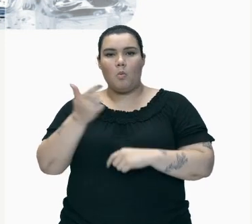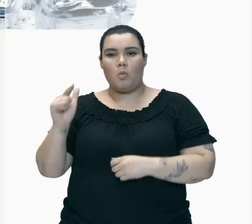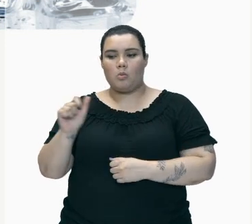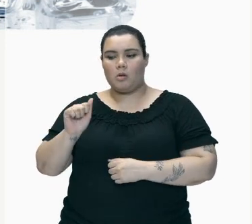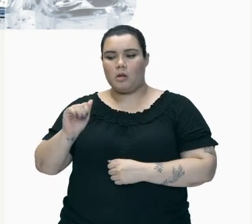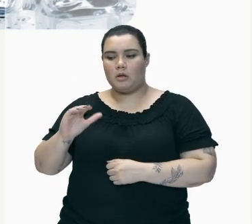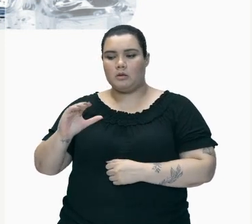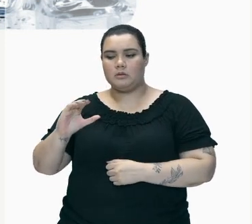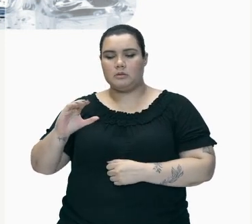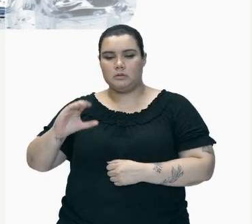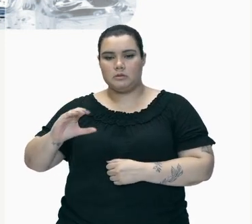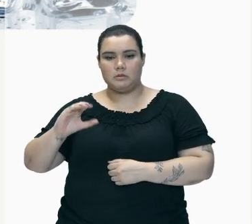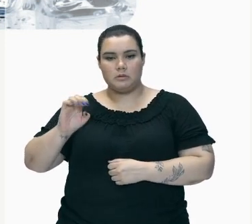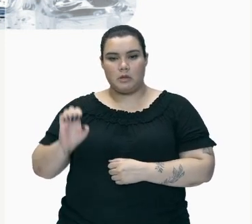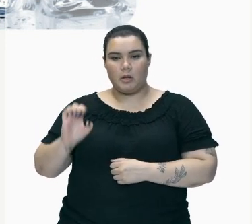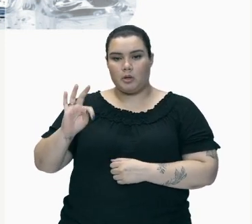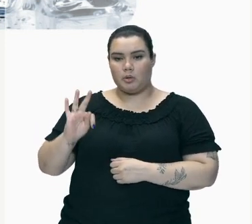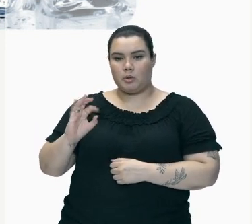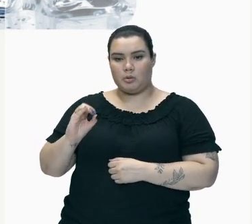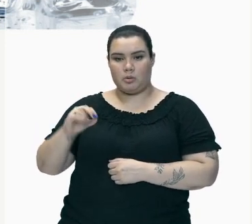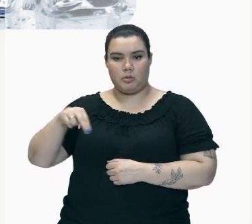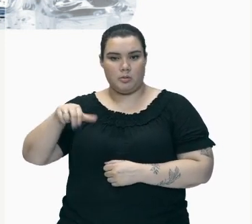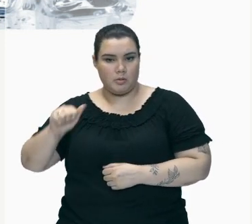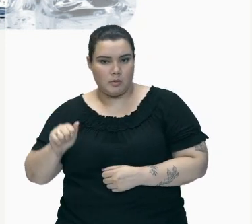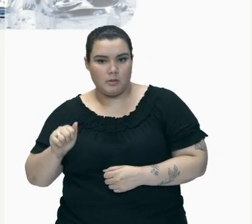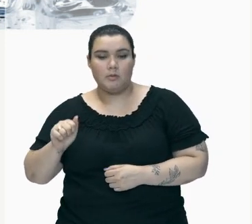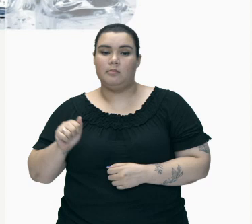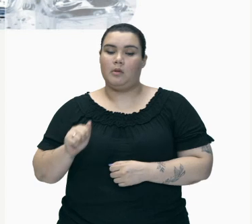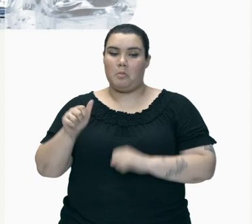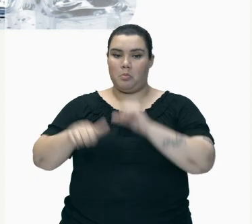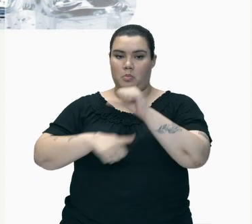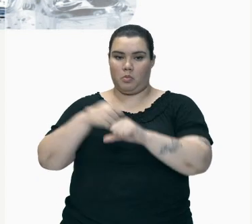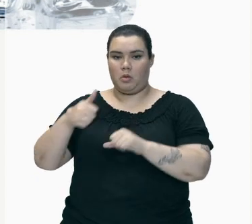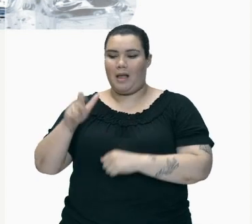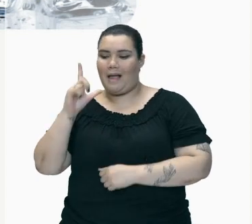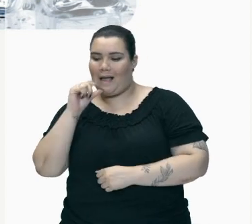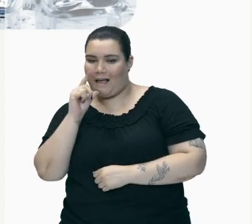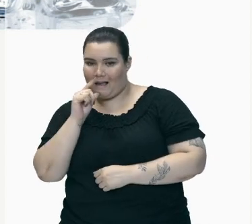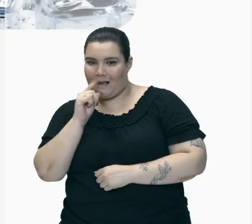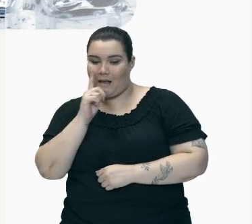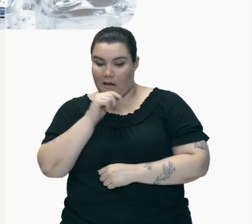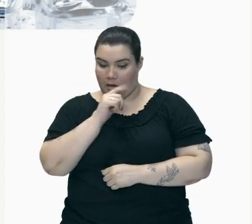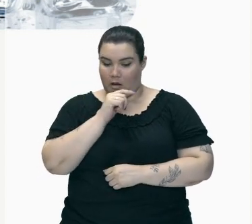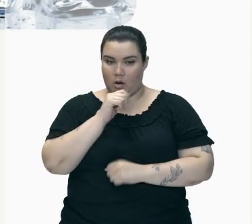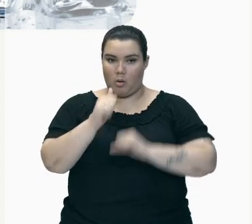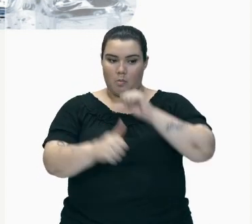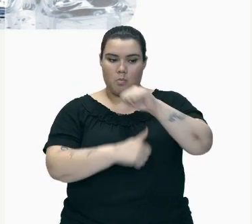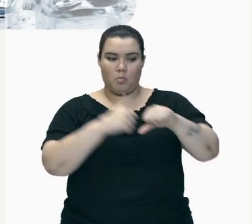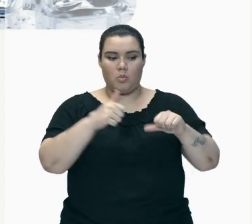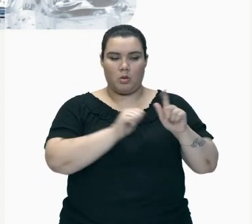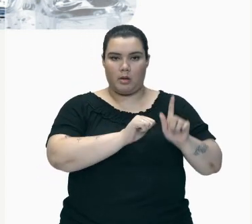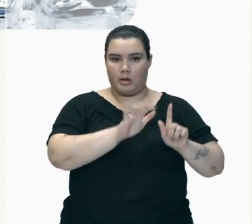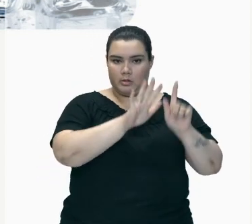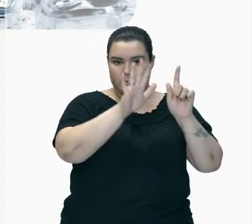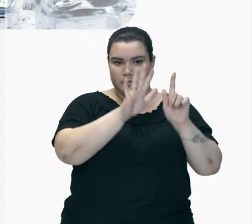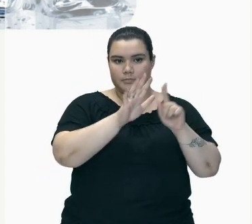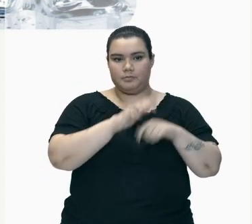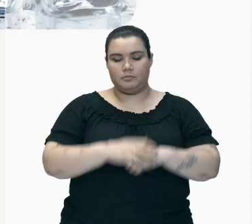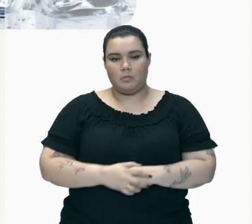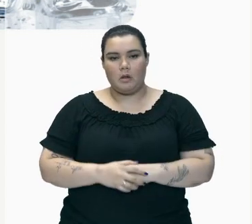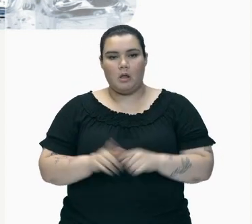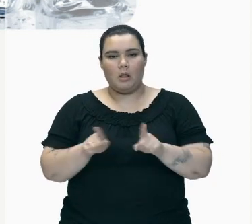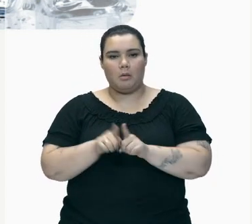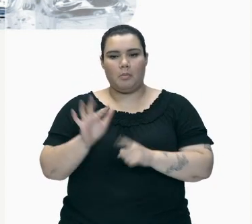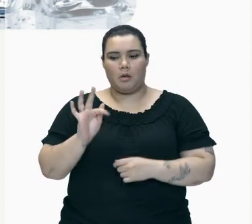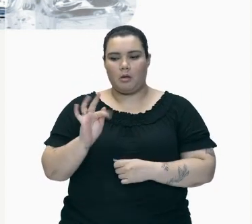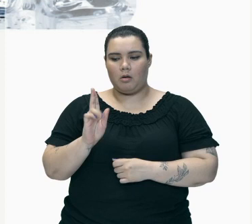A evaporação Da acetona É quando Ela passa Do líquido Para o gasoso E a fundição De um metal